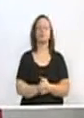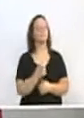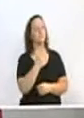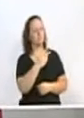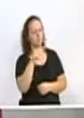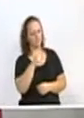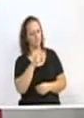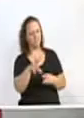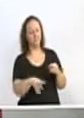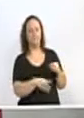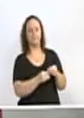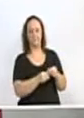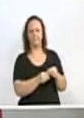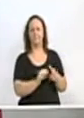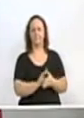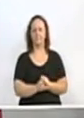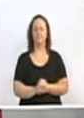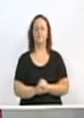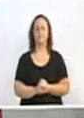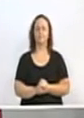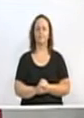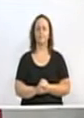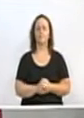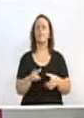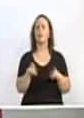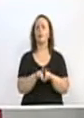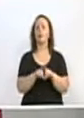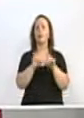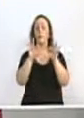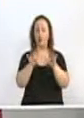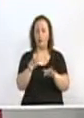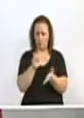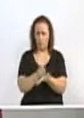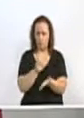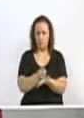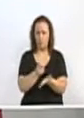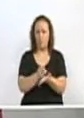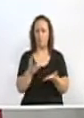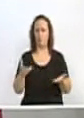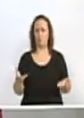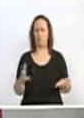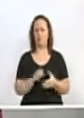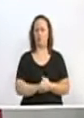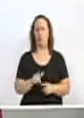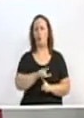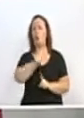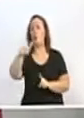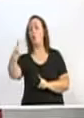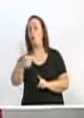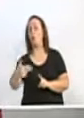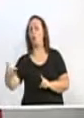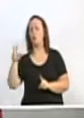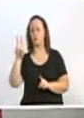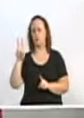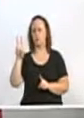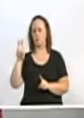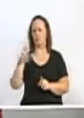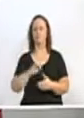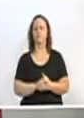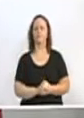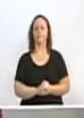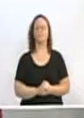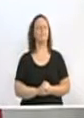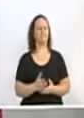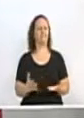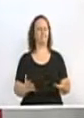minutos para a sua conclusão. Obrigado. E completo, senhores, completo, quero completar, no outro ramo agora. Este